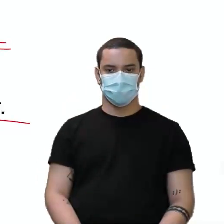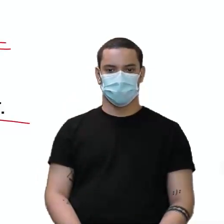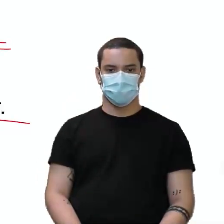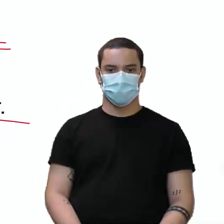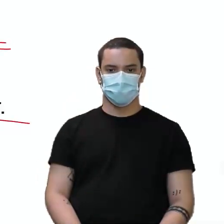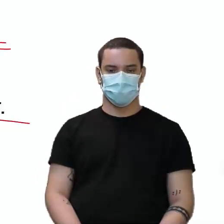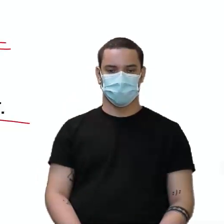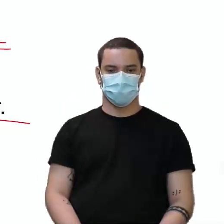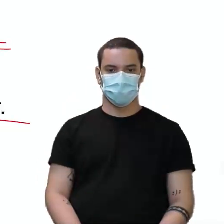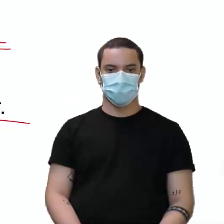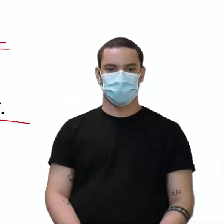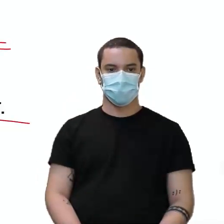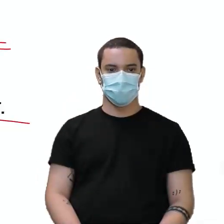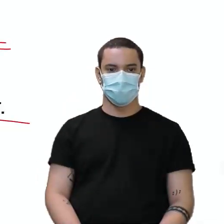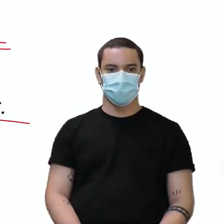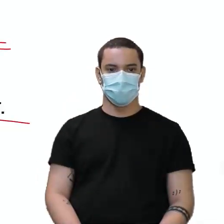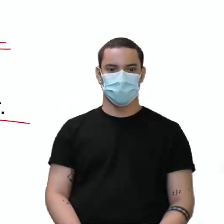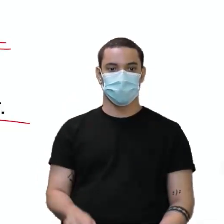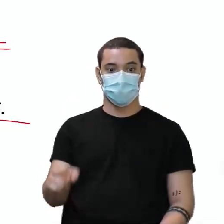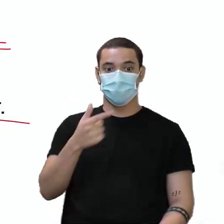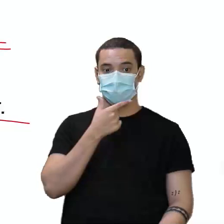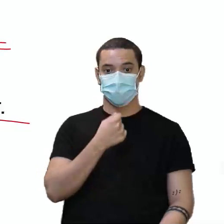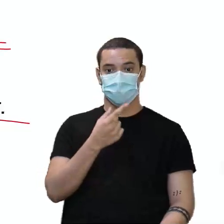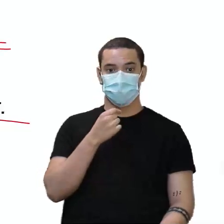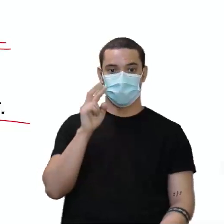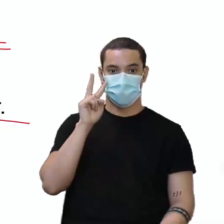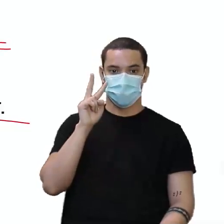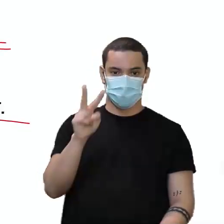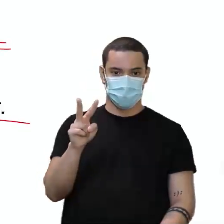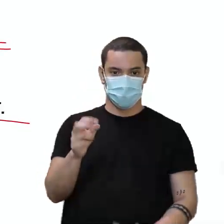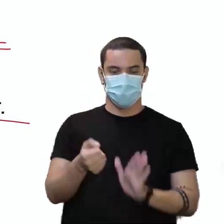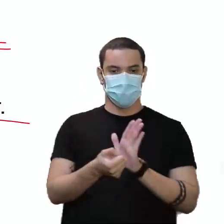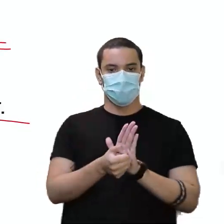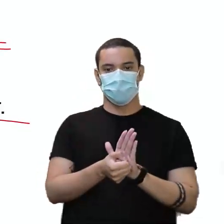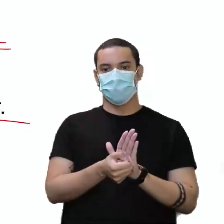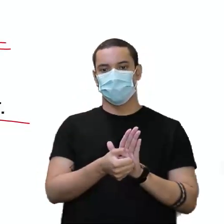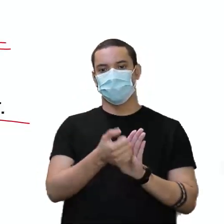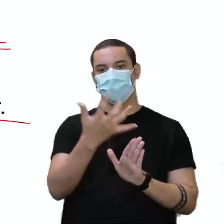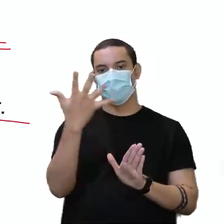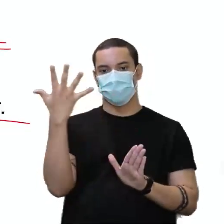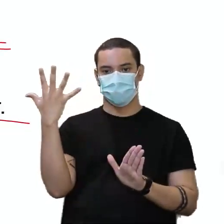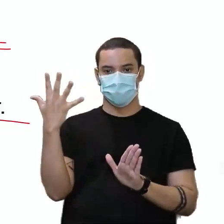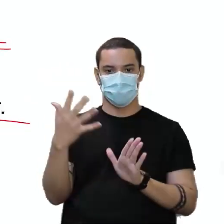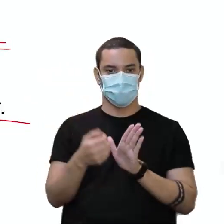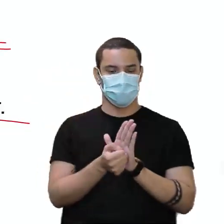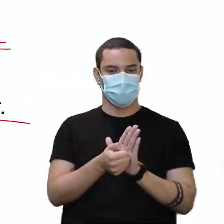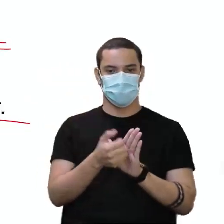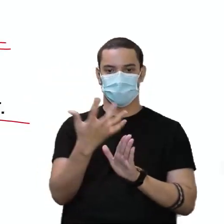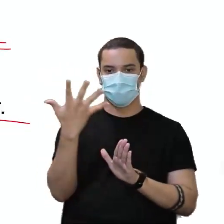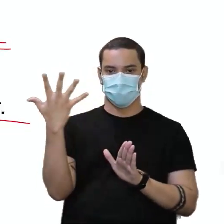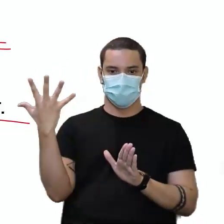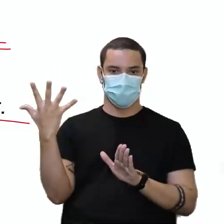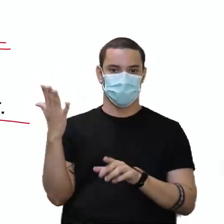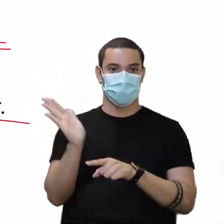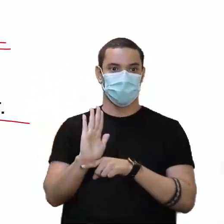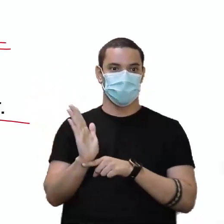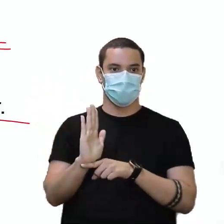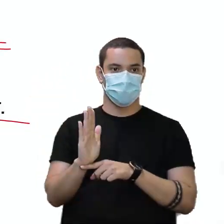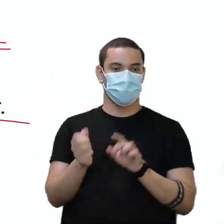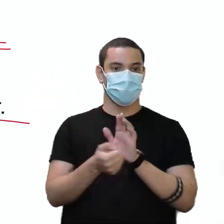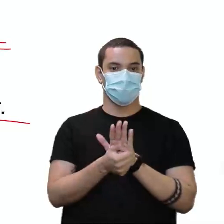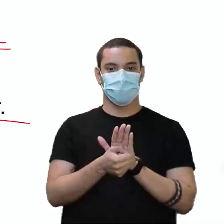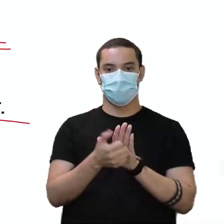year. O Mark viu diversos movies. Movies? Movies. Eu ia falar